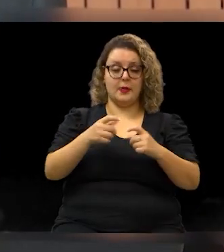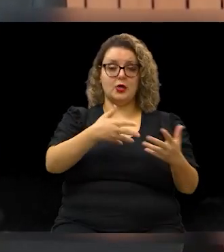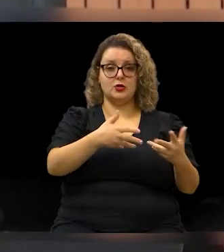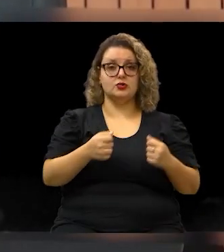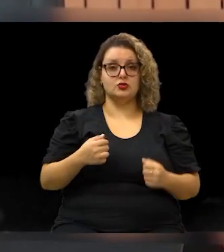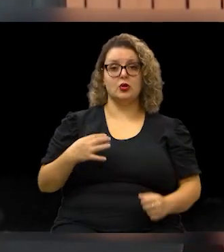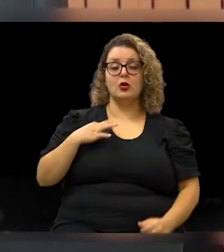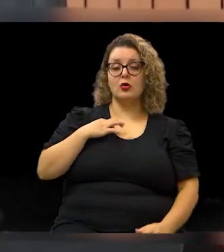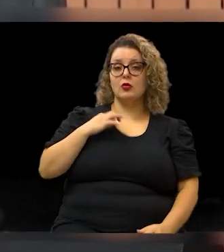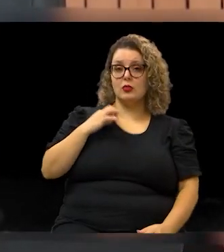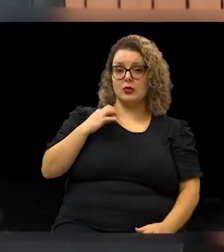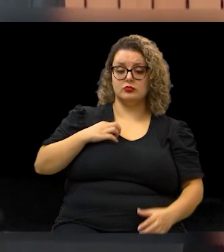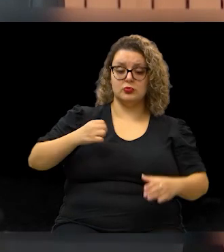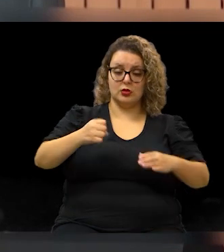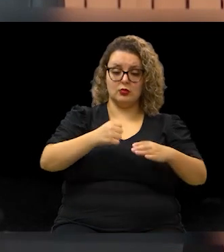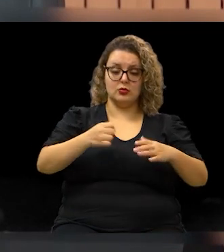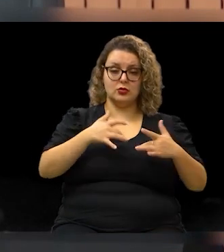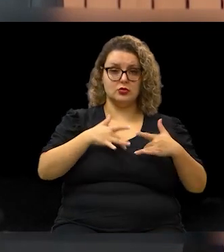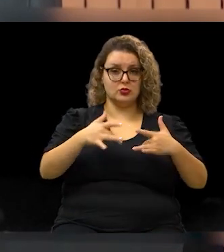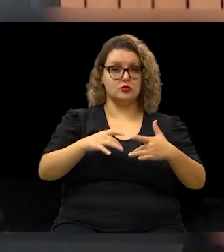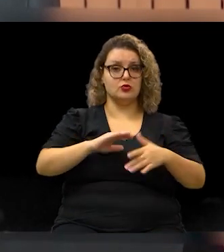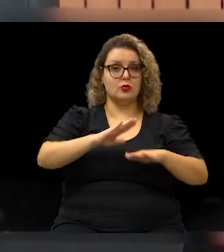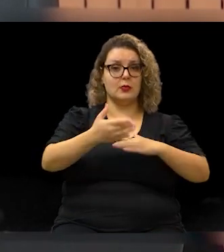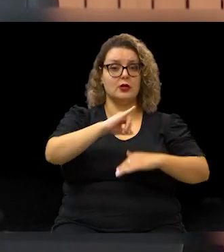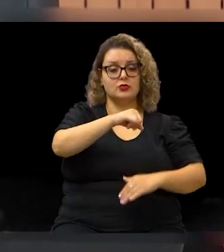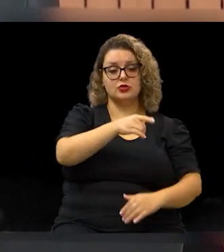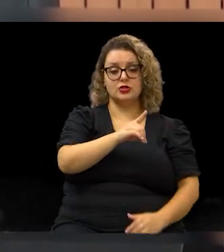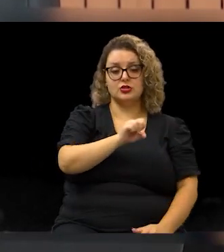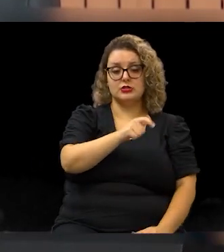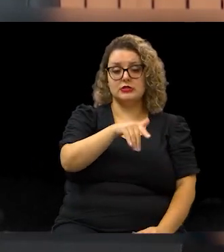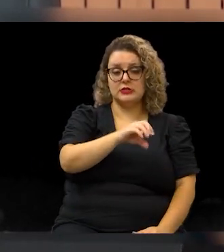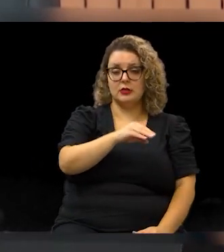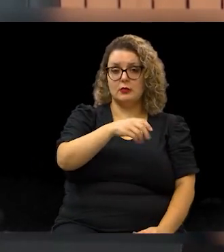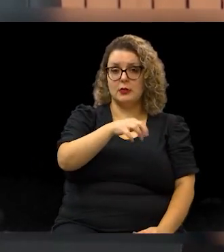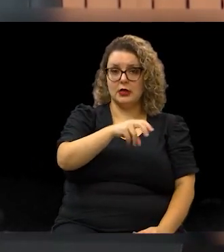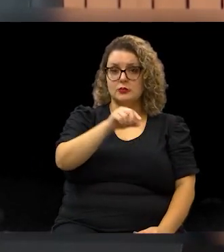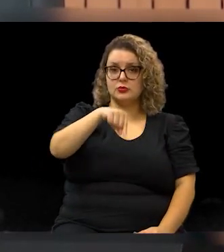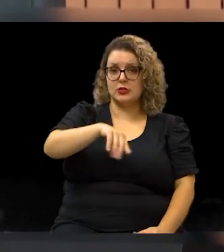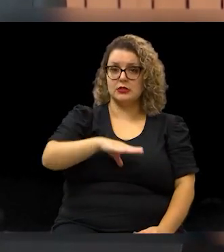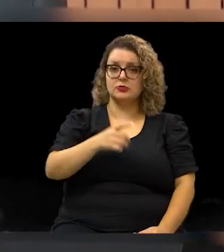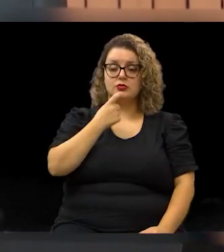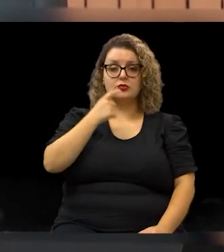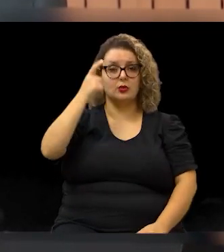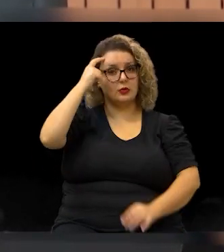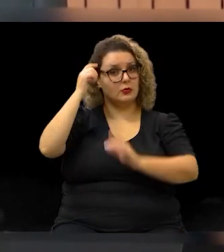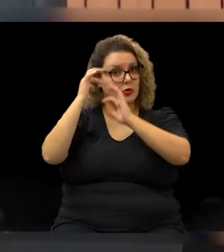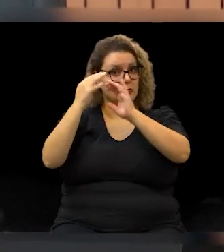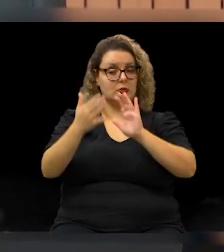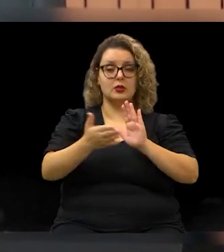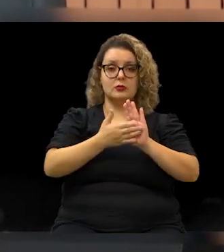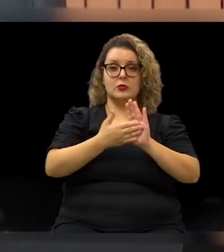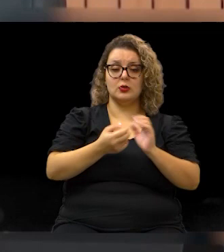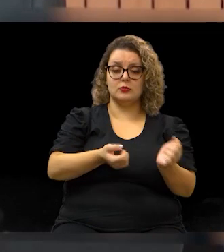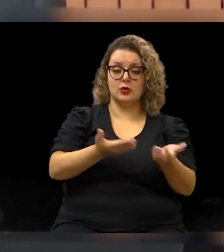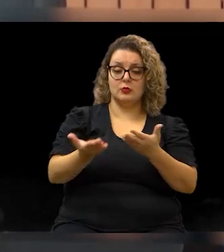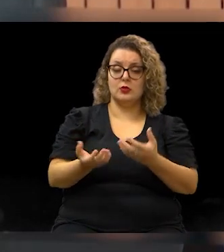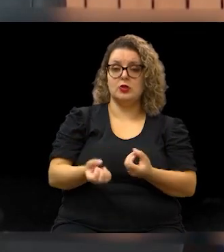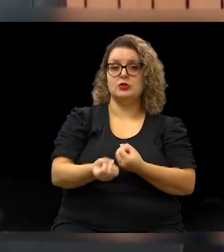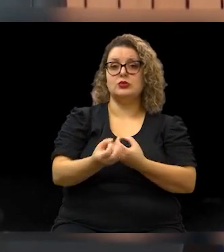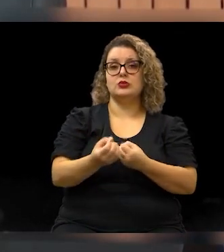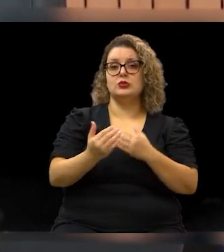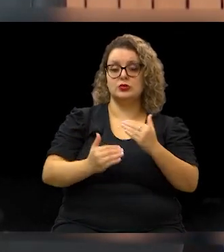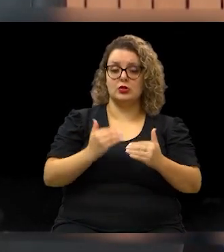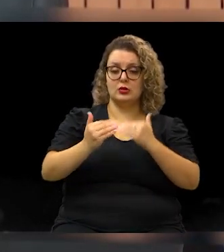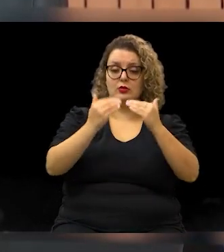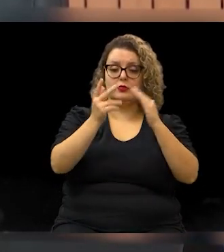voluntária da Cozinha Solidária do Jardim São Marcos propôs uma reflexão a partir da apresentação de dados da produção de